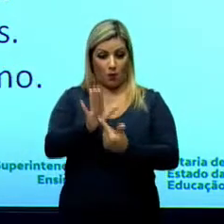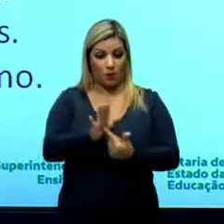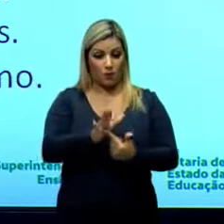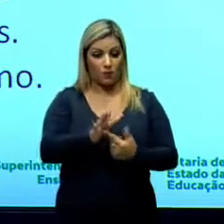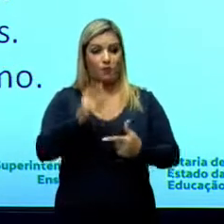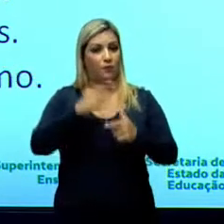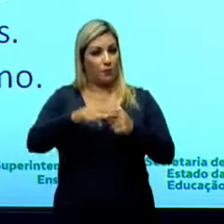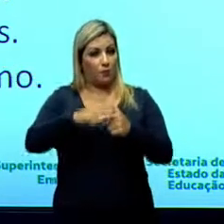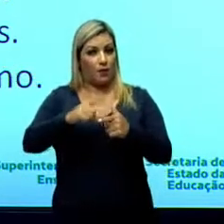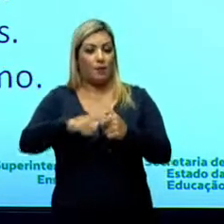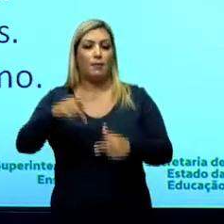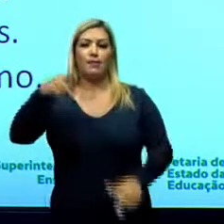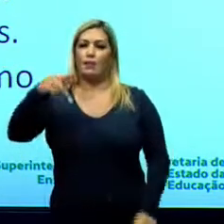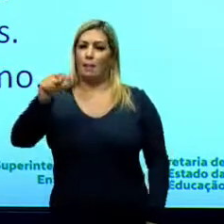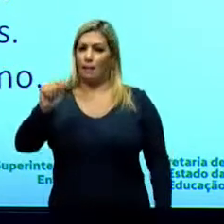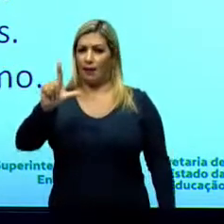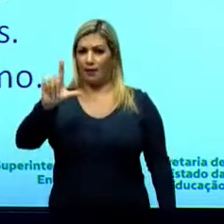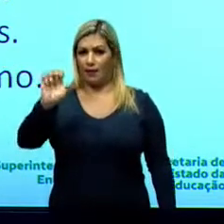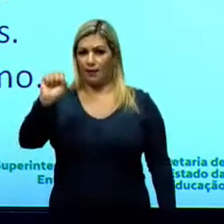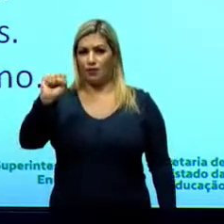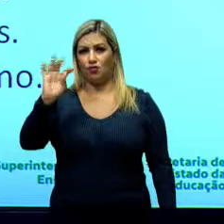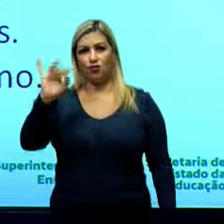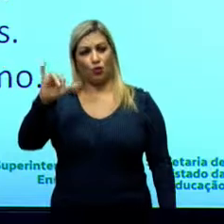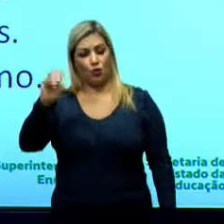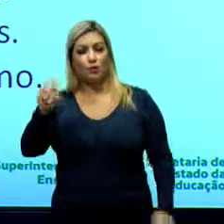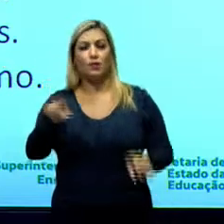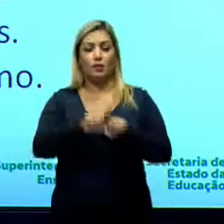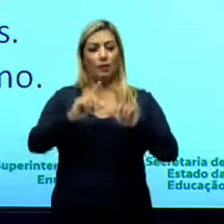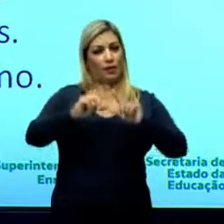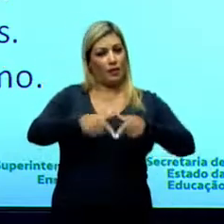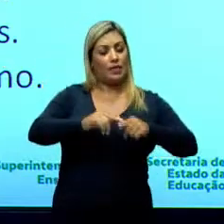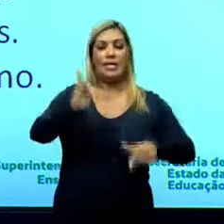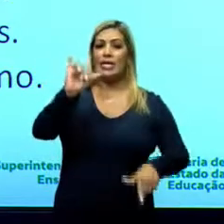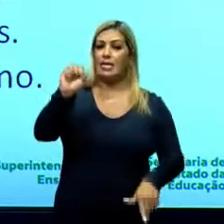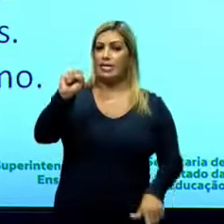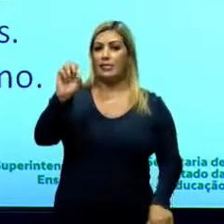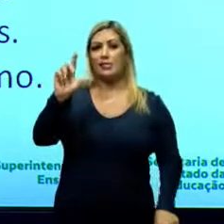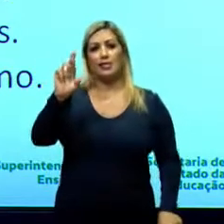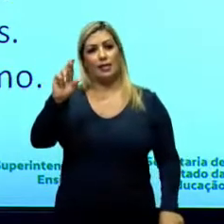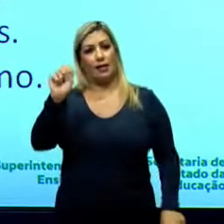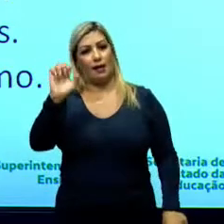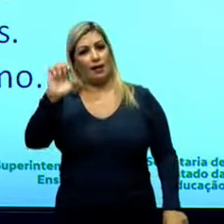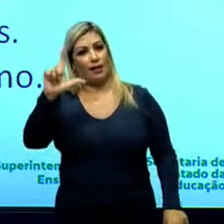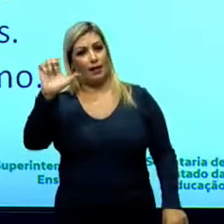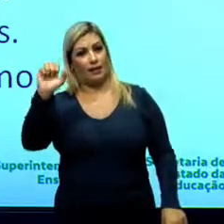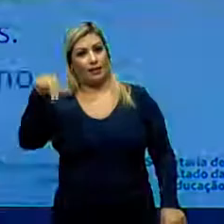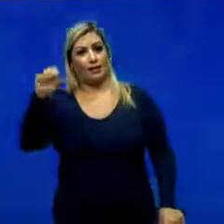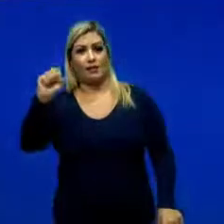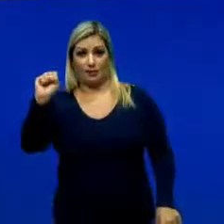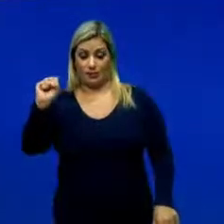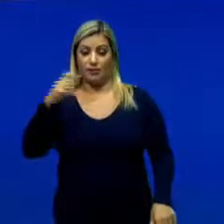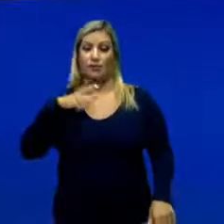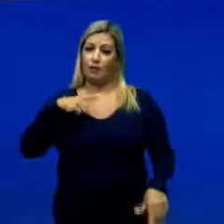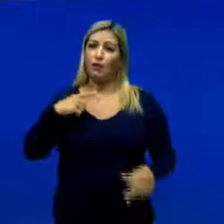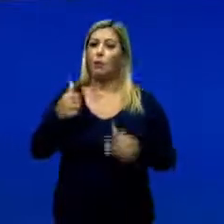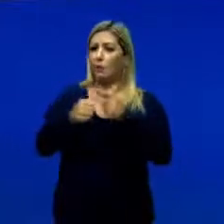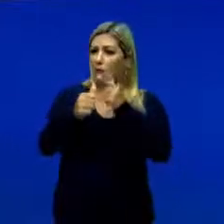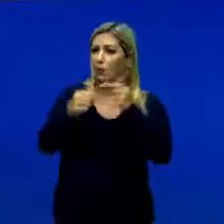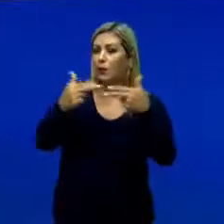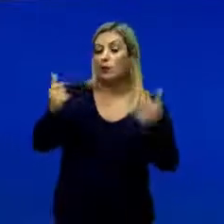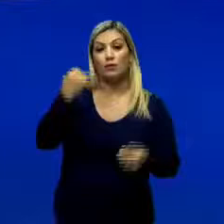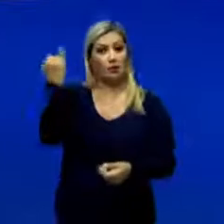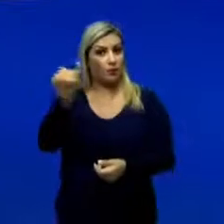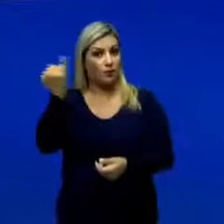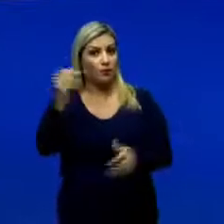entre palestinos e israelenses. Então, tratando sobre esse conflito, a primeira coisa para você durante essa semana, é